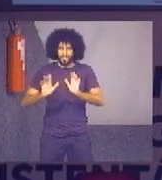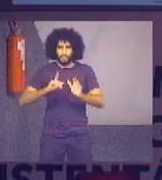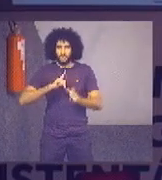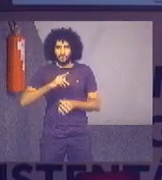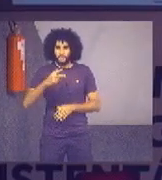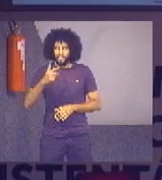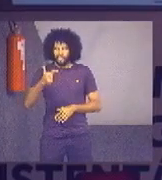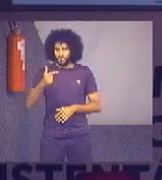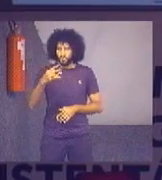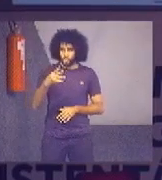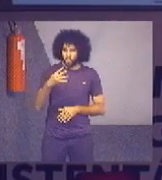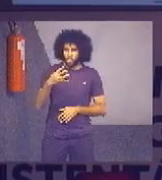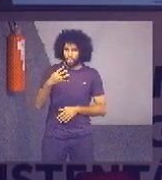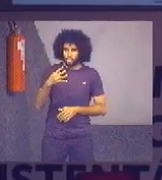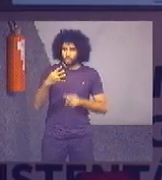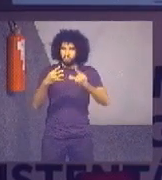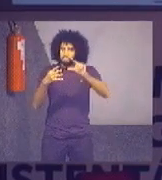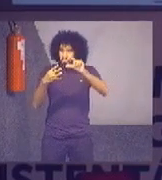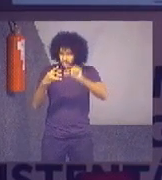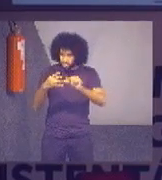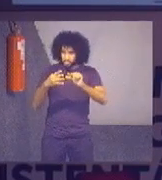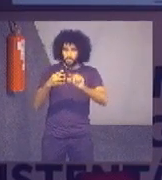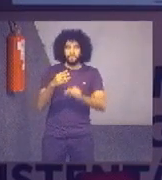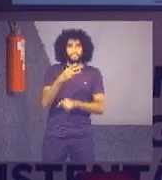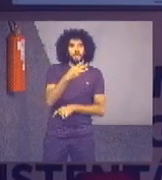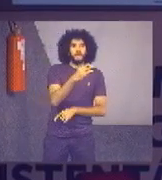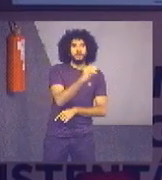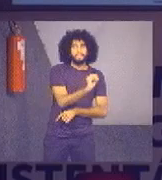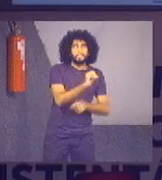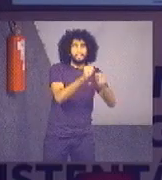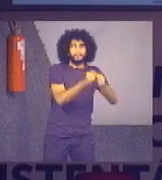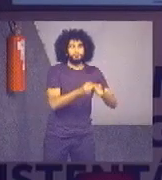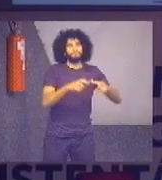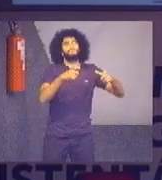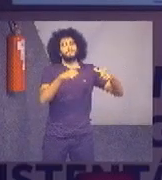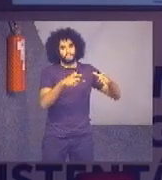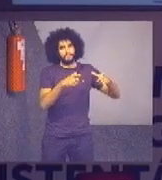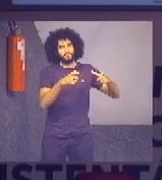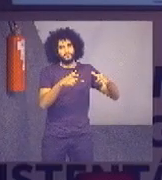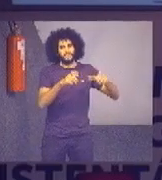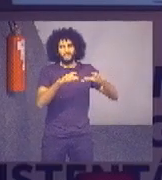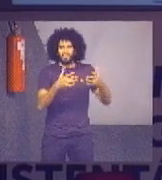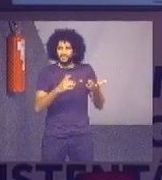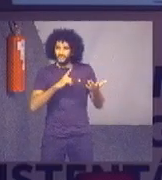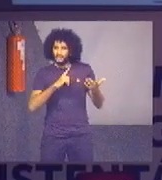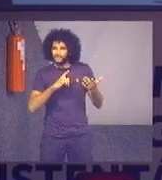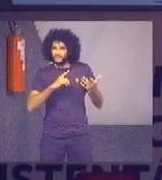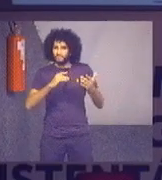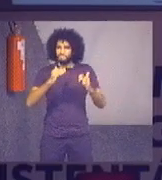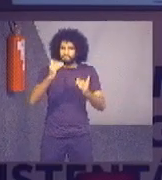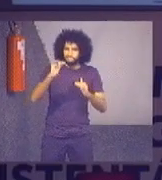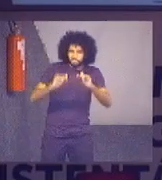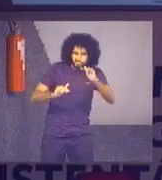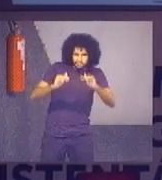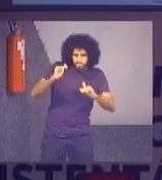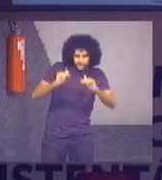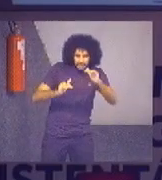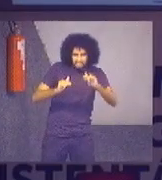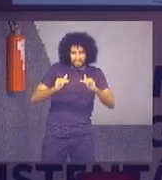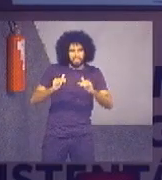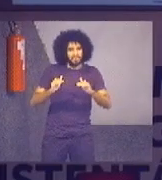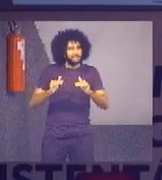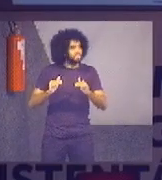tribunais conseguiram reduzir o consumo, mas 30 tribunais aumentaram. Aí, na média do Poder Judiciário, esse desempenho